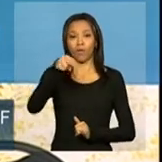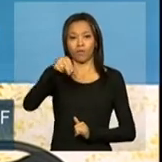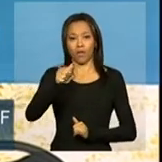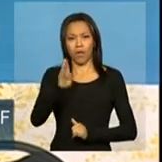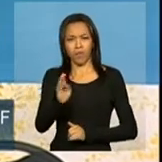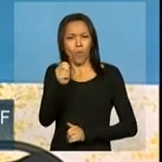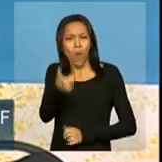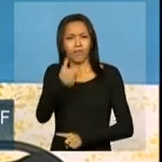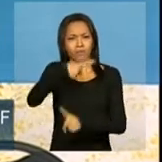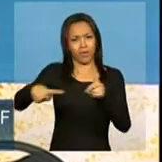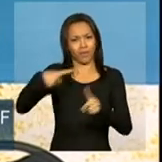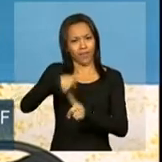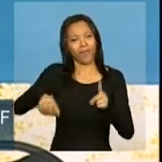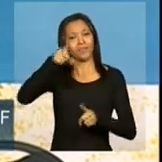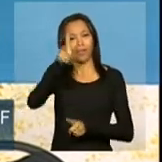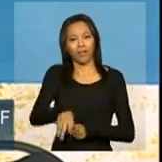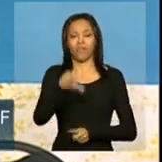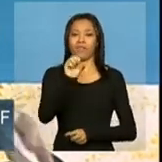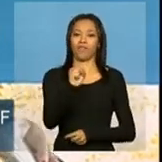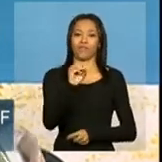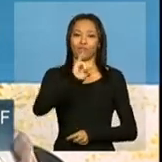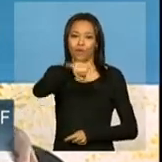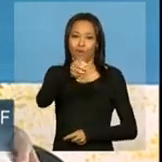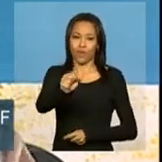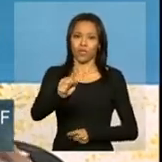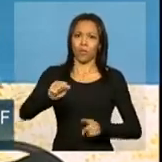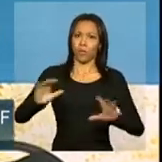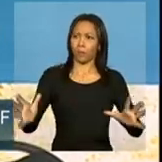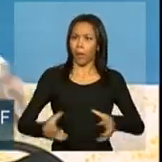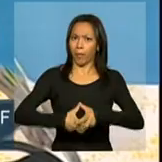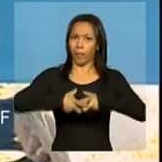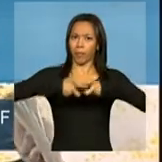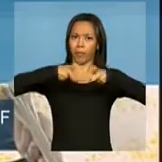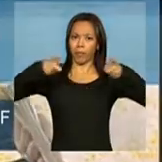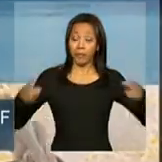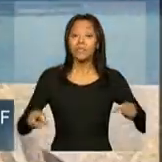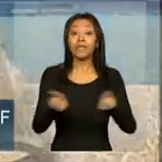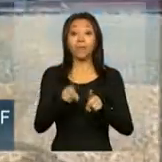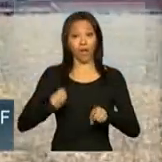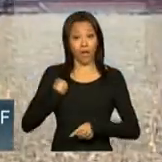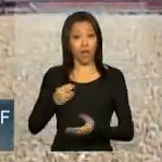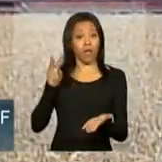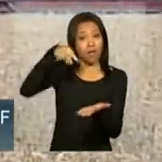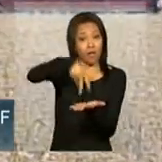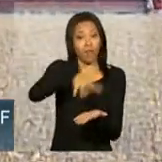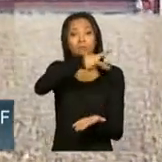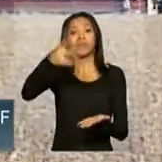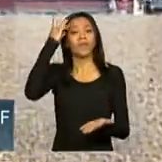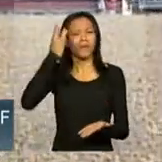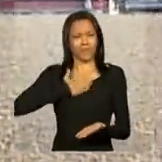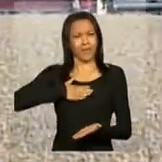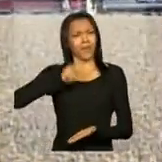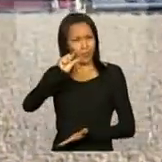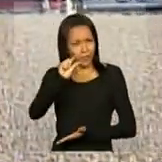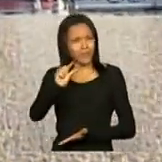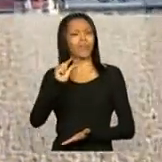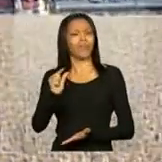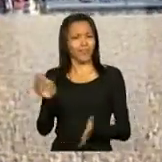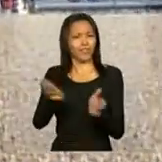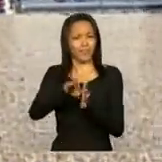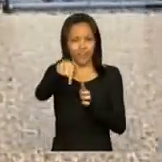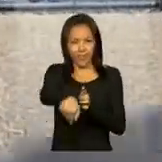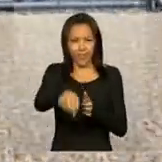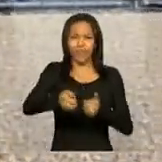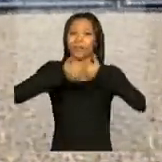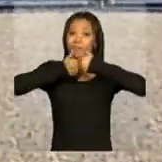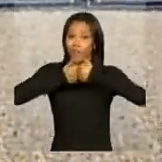metade deve ser de soja. Alta produtividade da soja, inclusive a presidência de Dilma Rousseff deve chegar aqui a pouco, daqui a pouquinho, aqui no evento